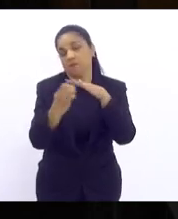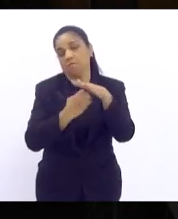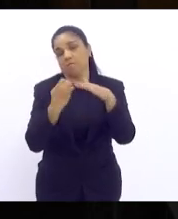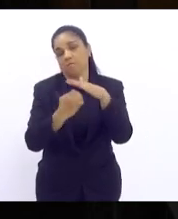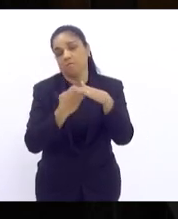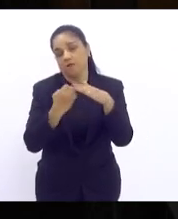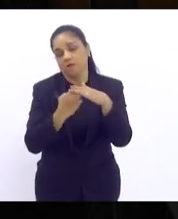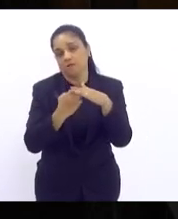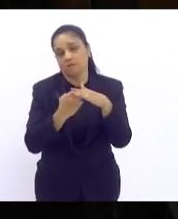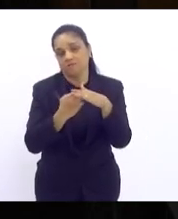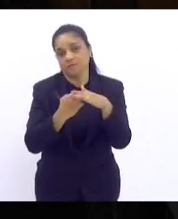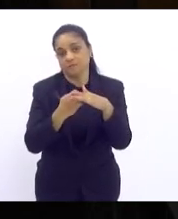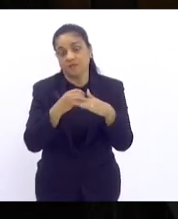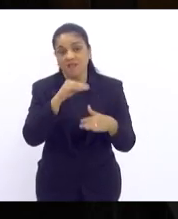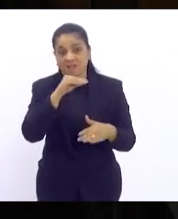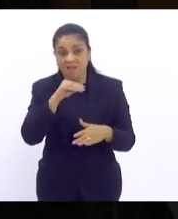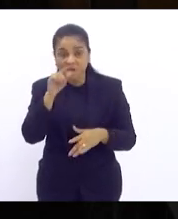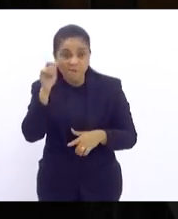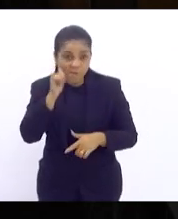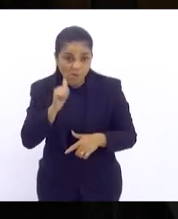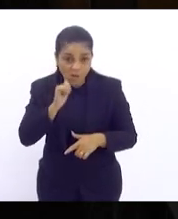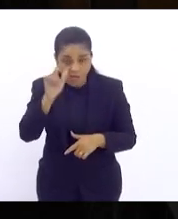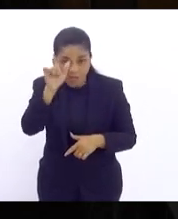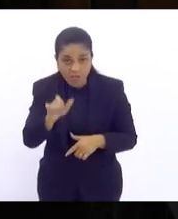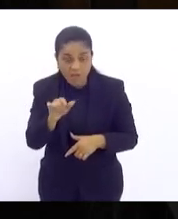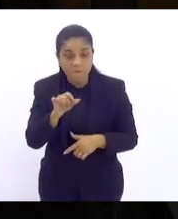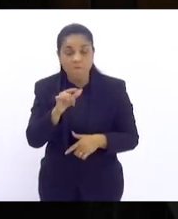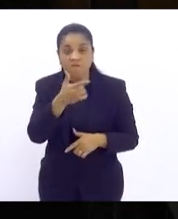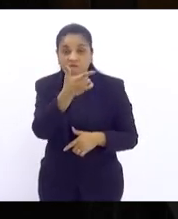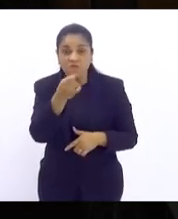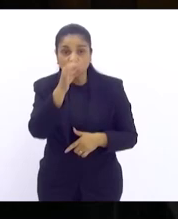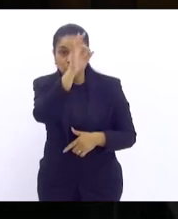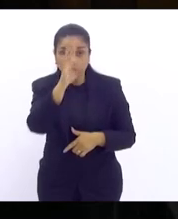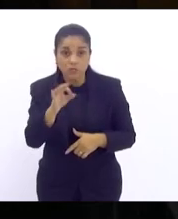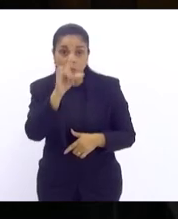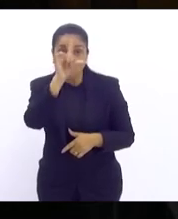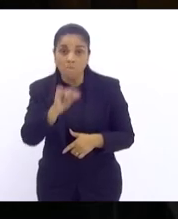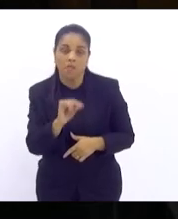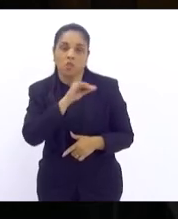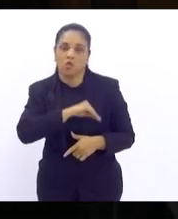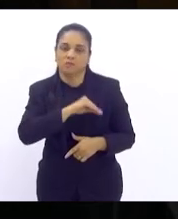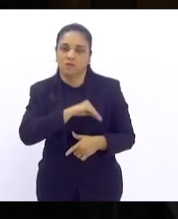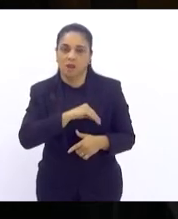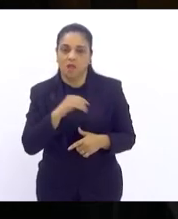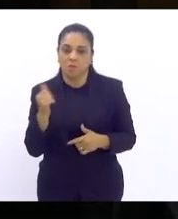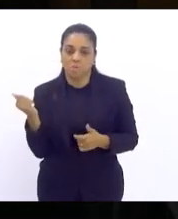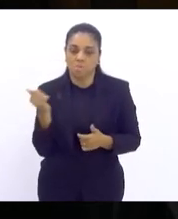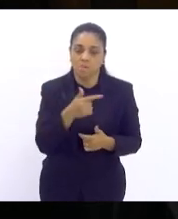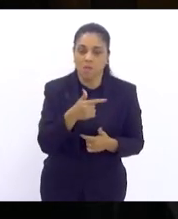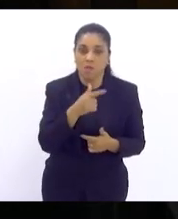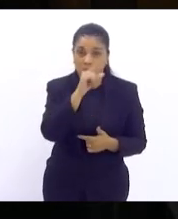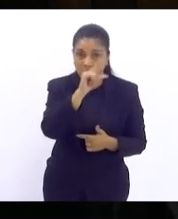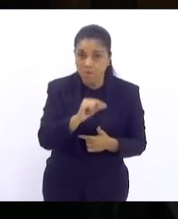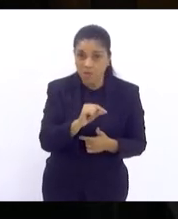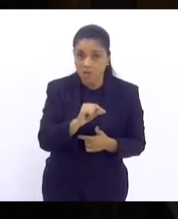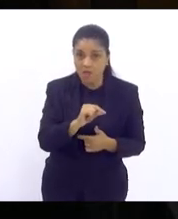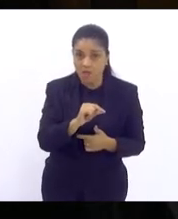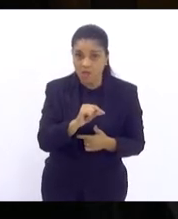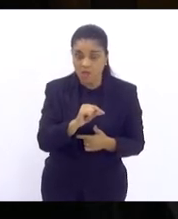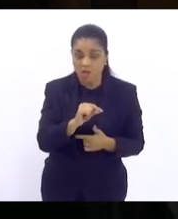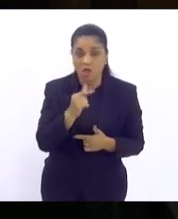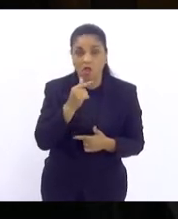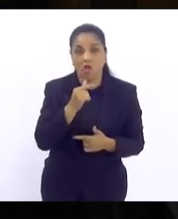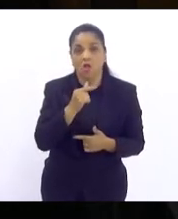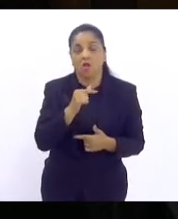chegam a receber 20% a menos do salário dos homens e quando a gente racializa esse debate as mulheres